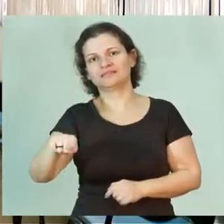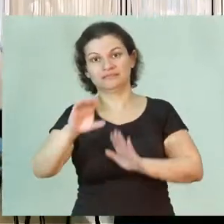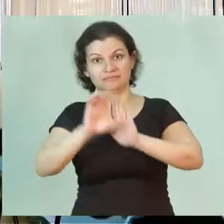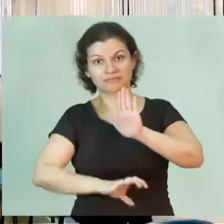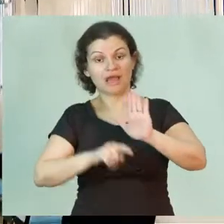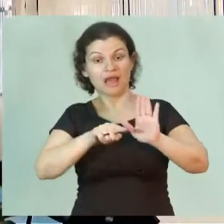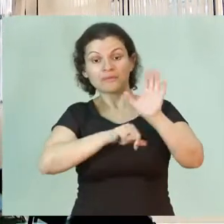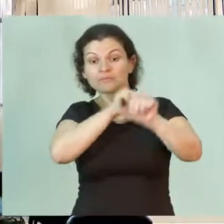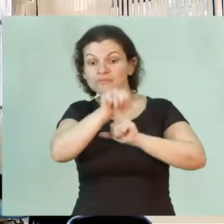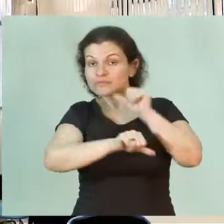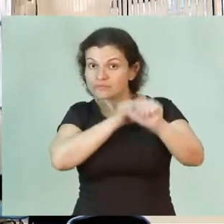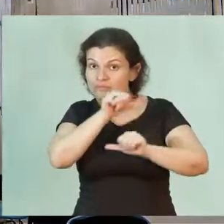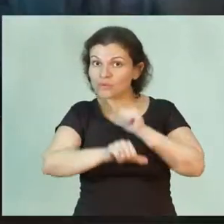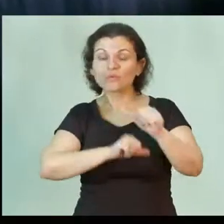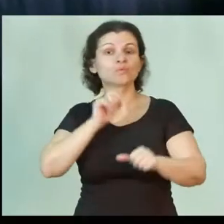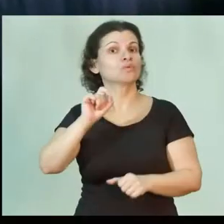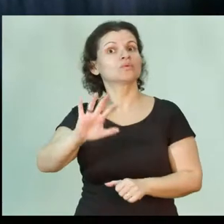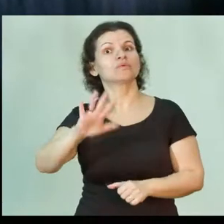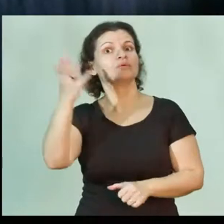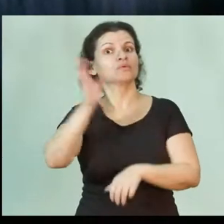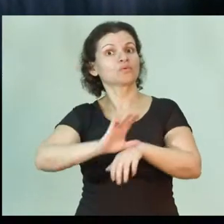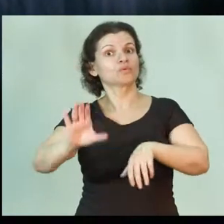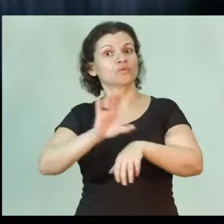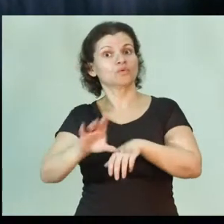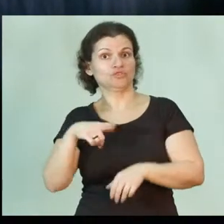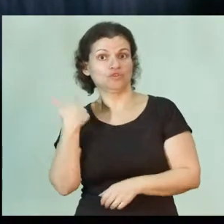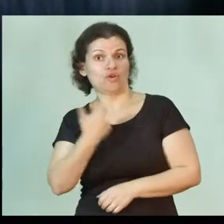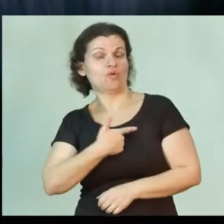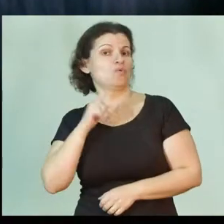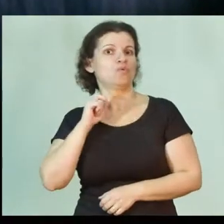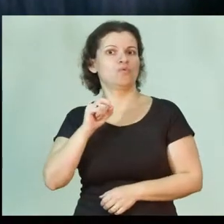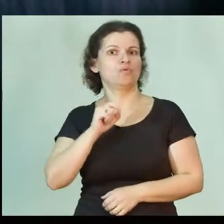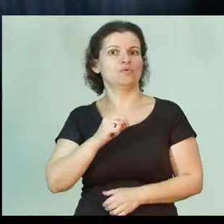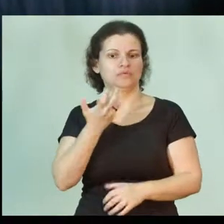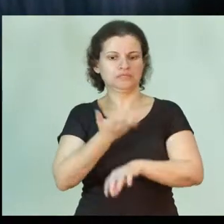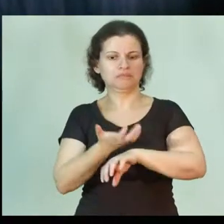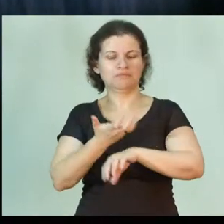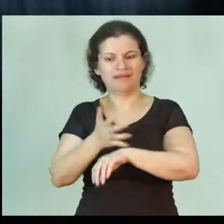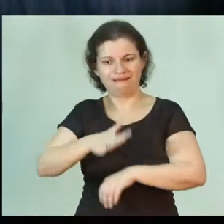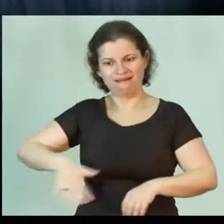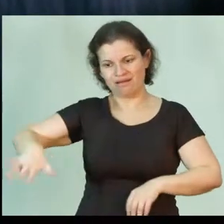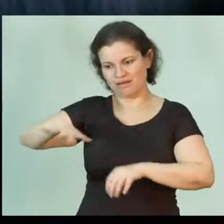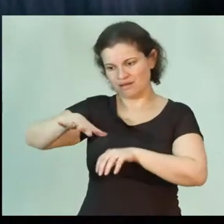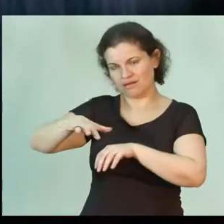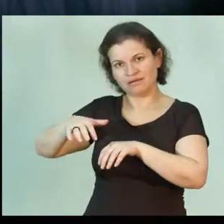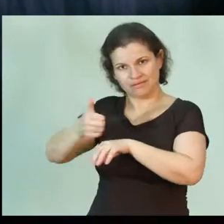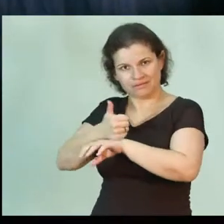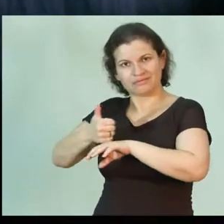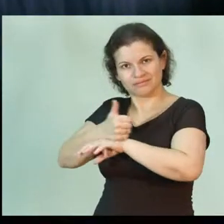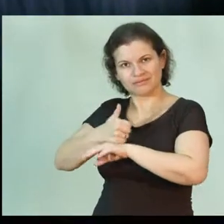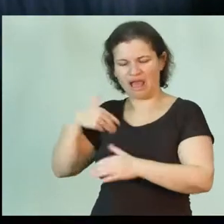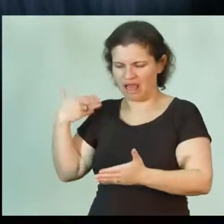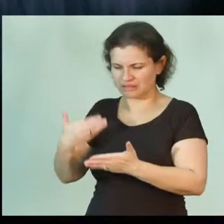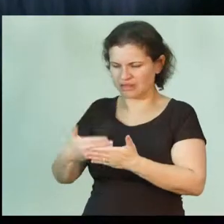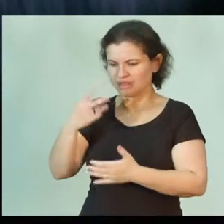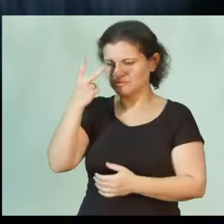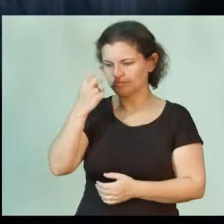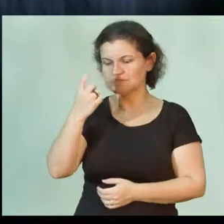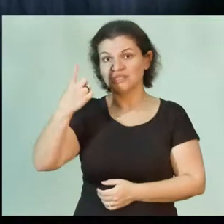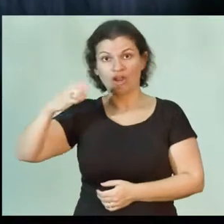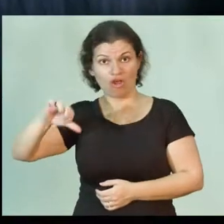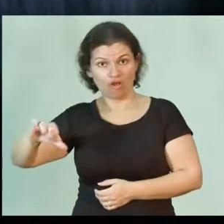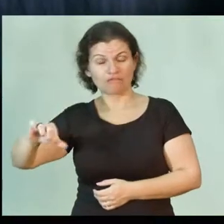E com essa mudança, o que acontece no nosso curso é que as disciplinas das áreas profissionalizantes, que até